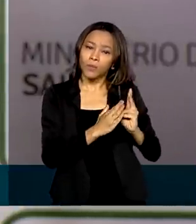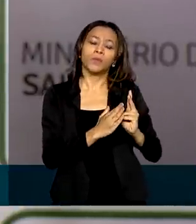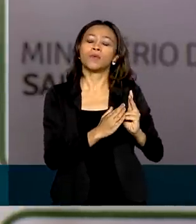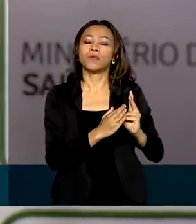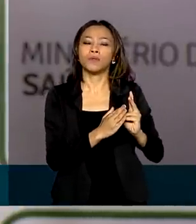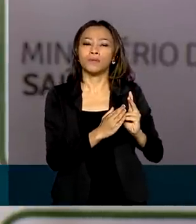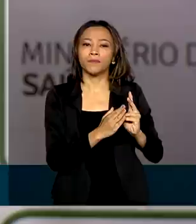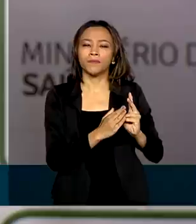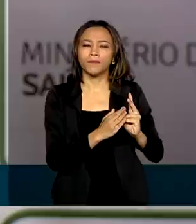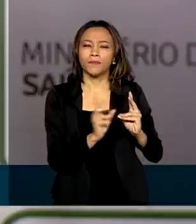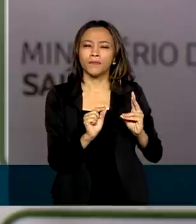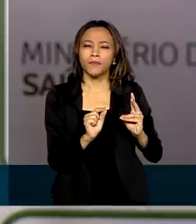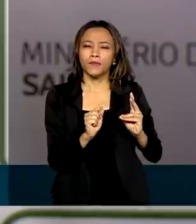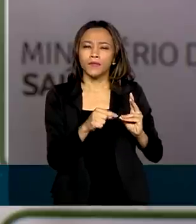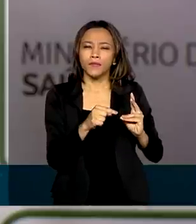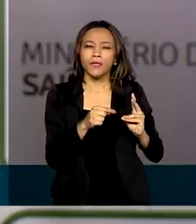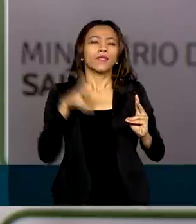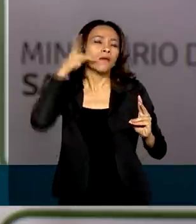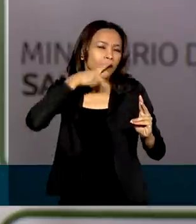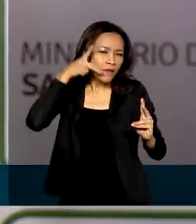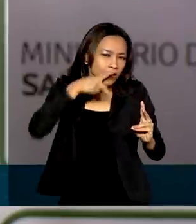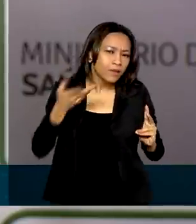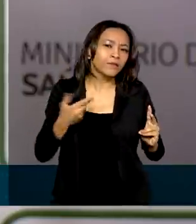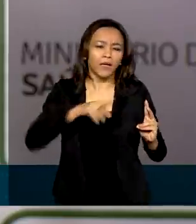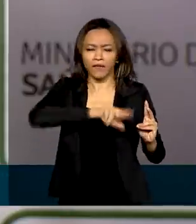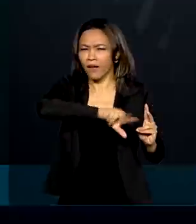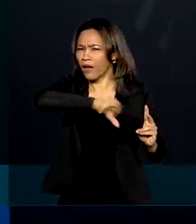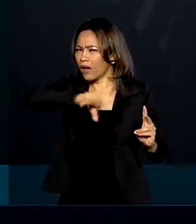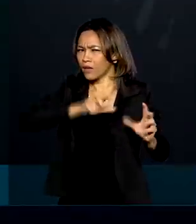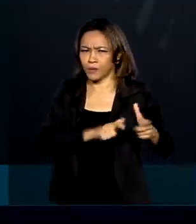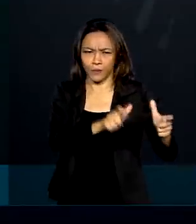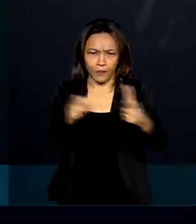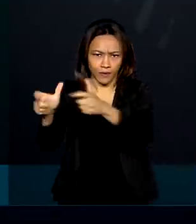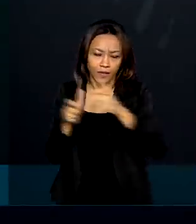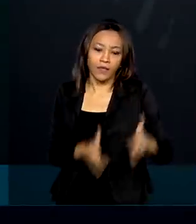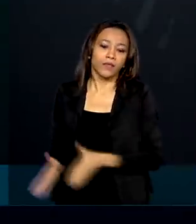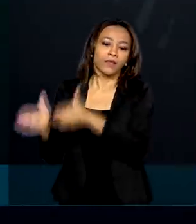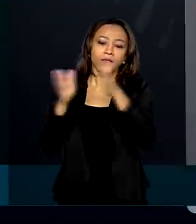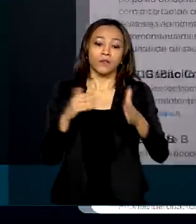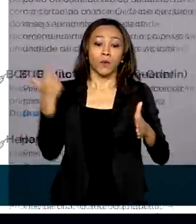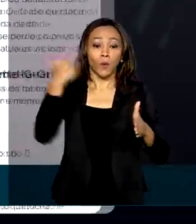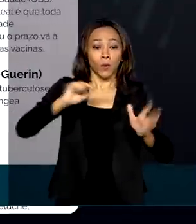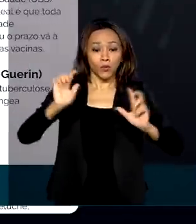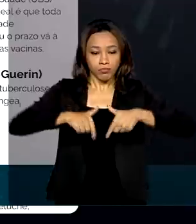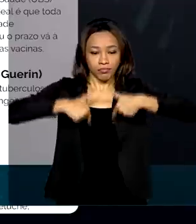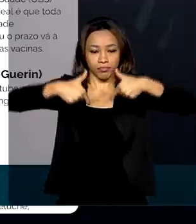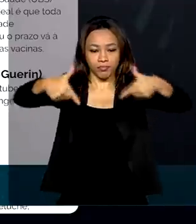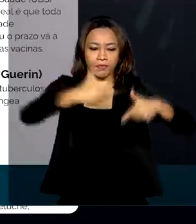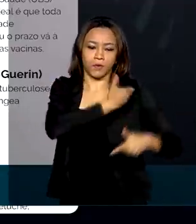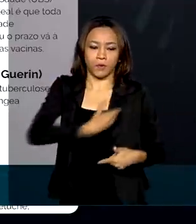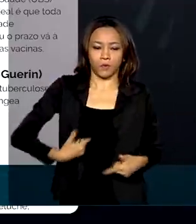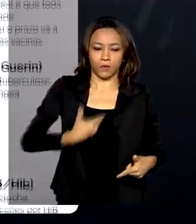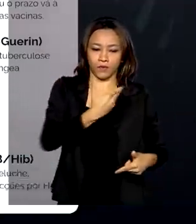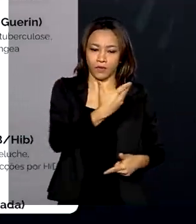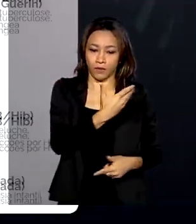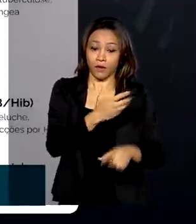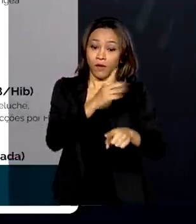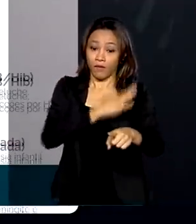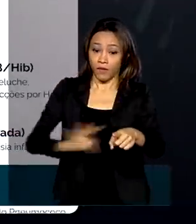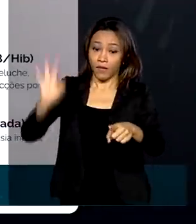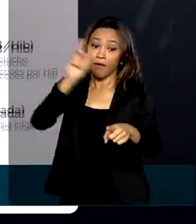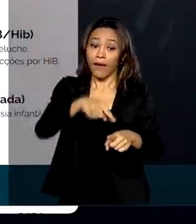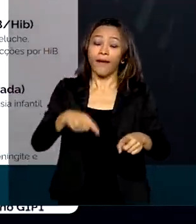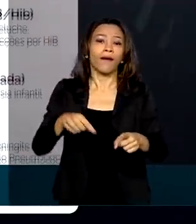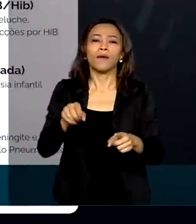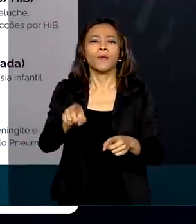na Paraíba e vários outros locais. Outra ação divulgada pelo governo foi a carteira digital de